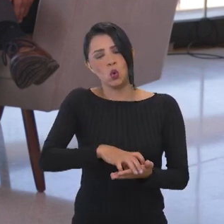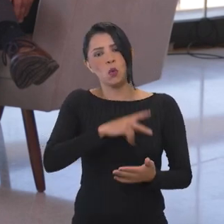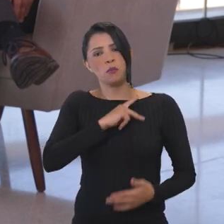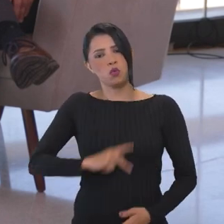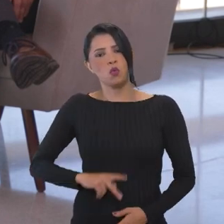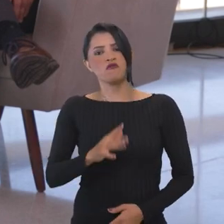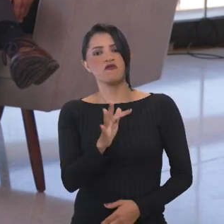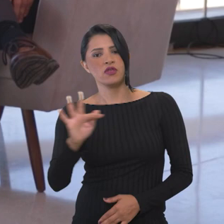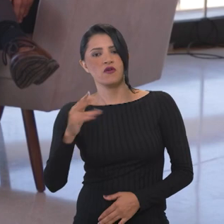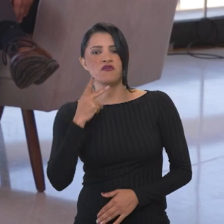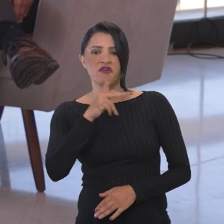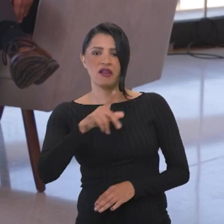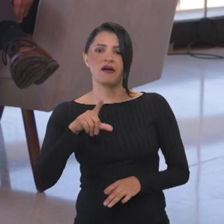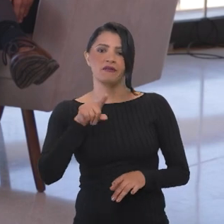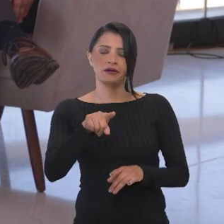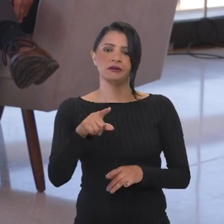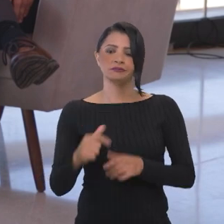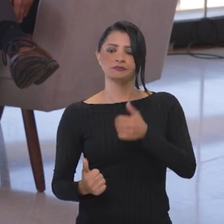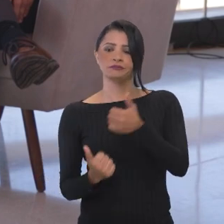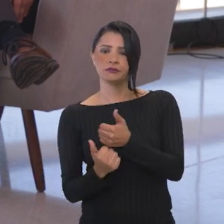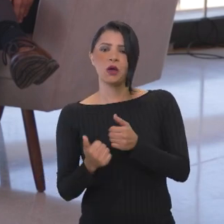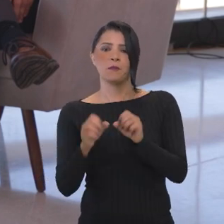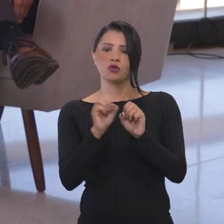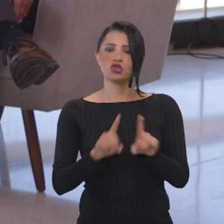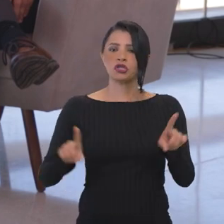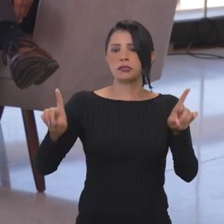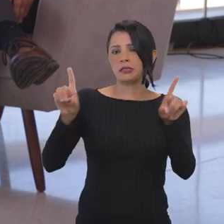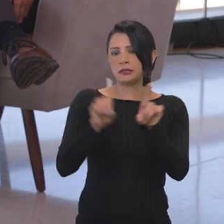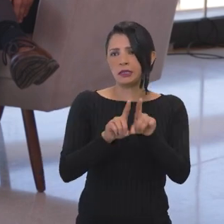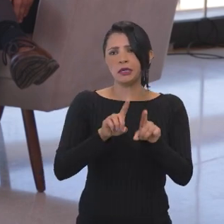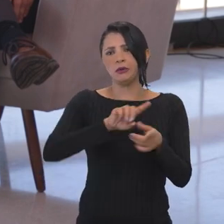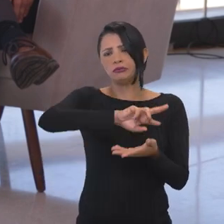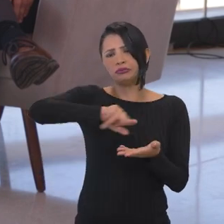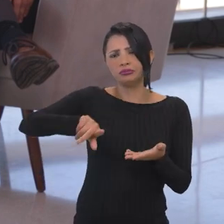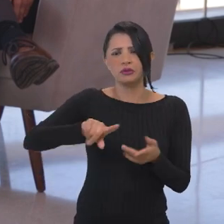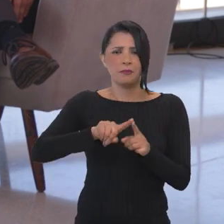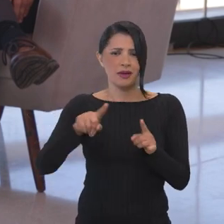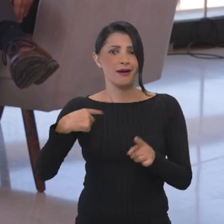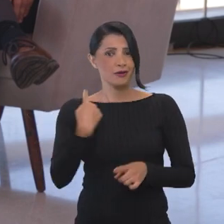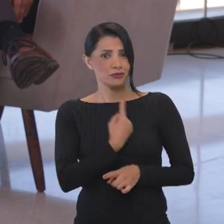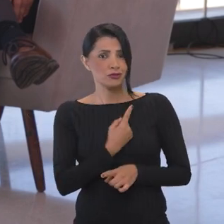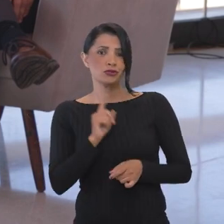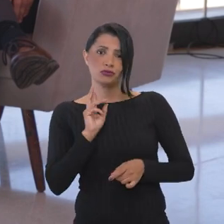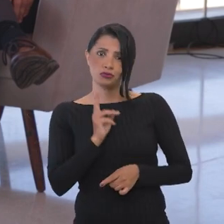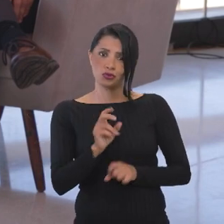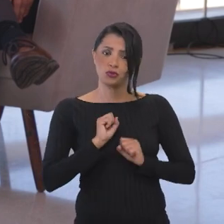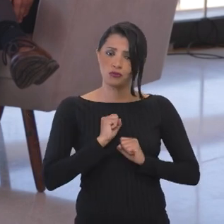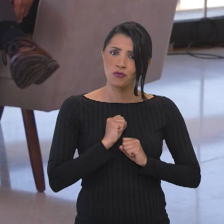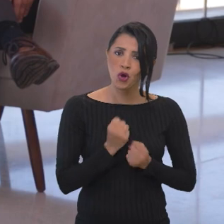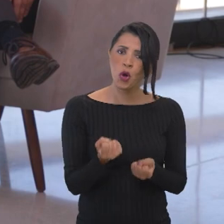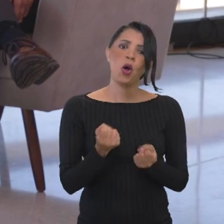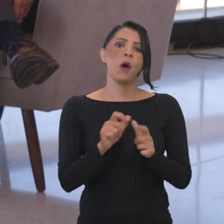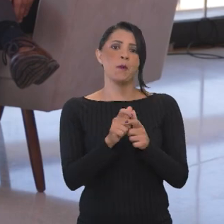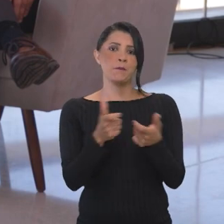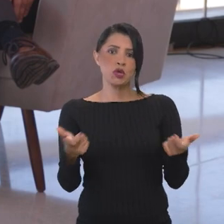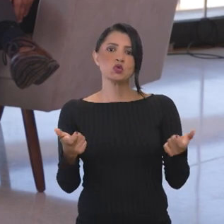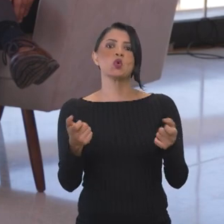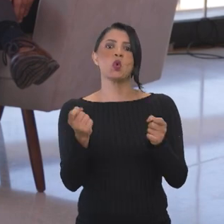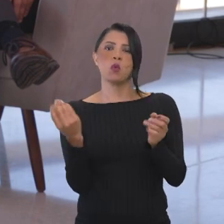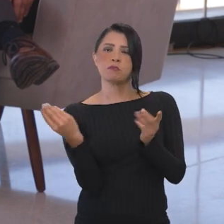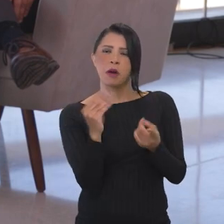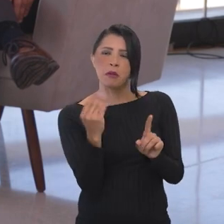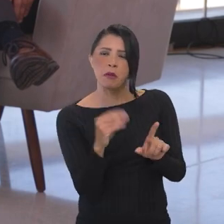federal. E que ele dizia que isso era a substituição por digitalização, etc. Bom, a gente tem feito um esforço de aumentar a